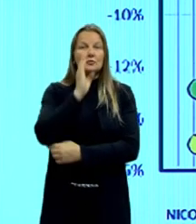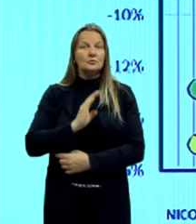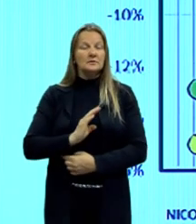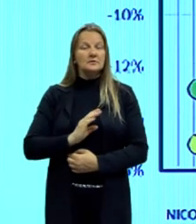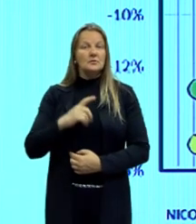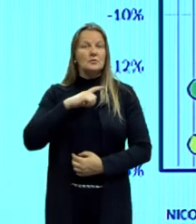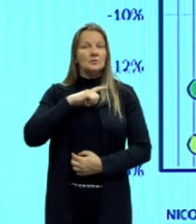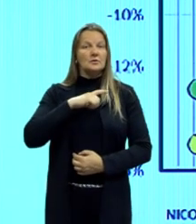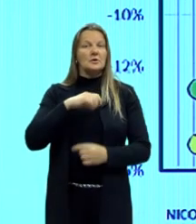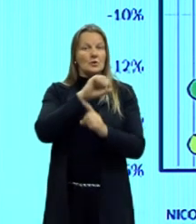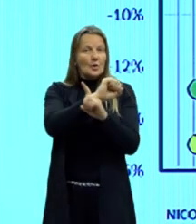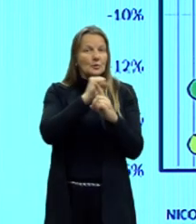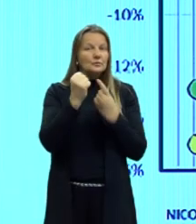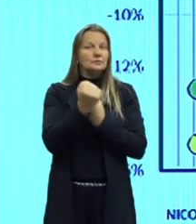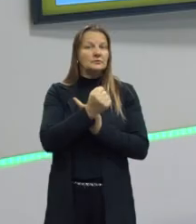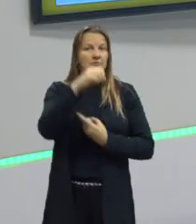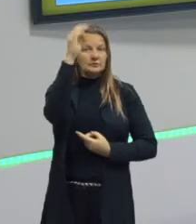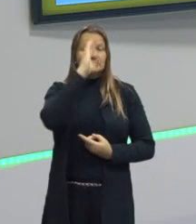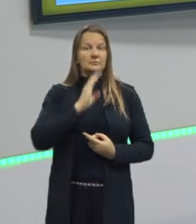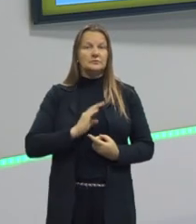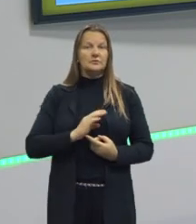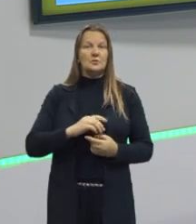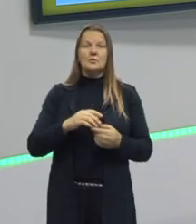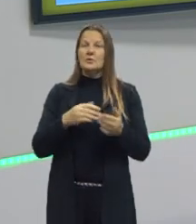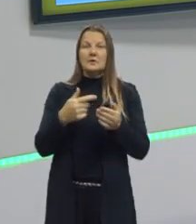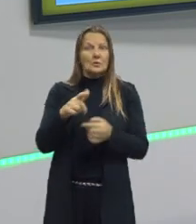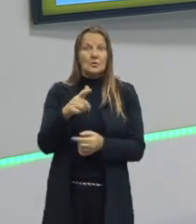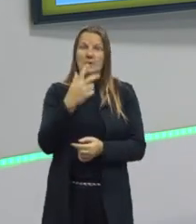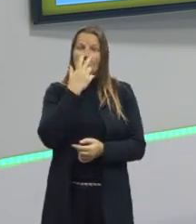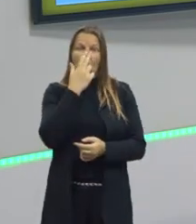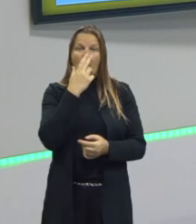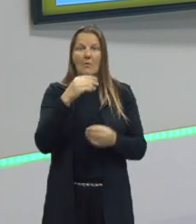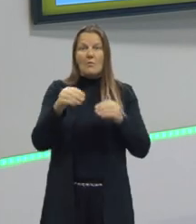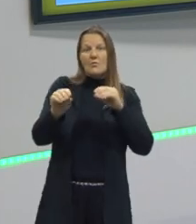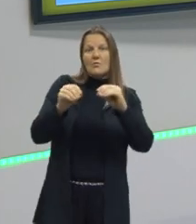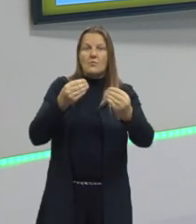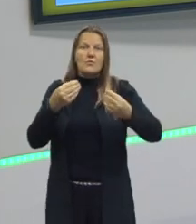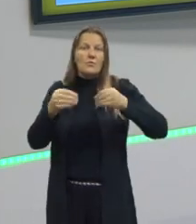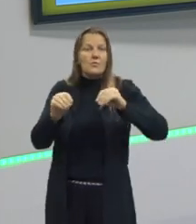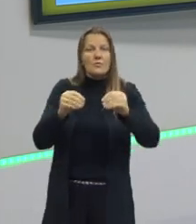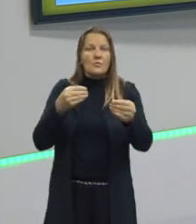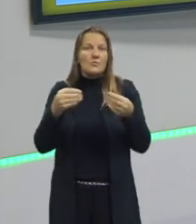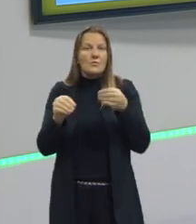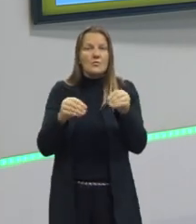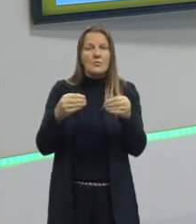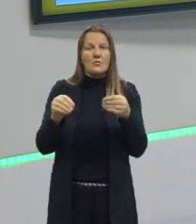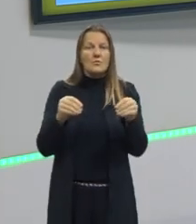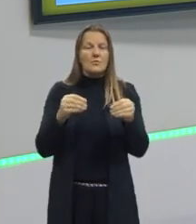nossa sociedade, o nosso governo, ele não é tão volátil, vamos dizer assim, ele não é tão